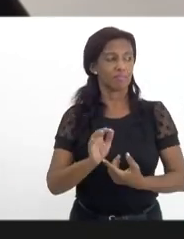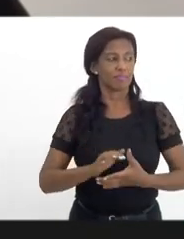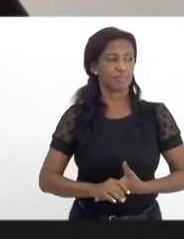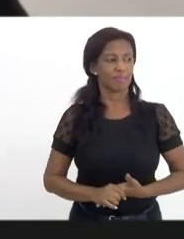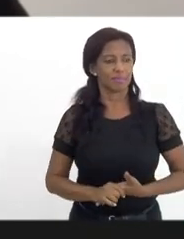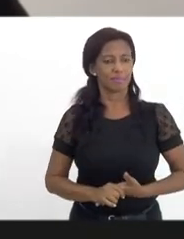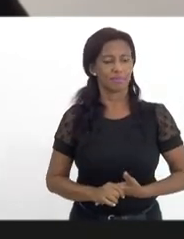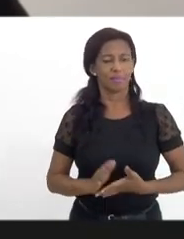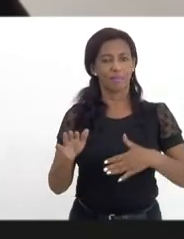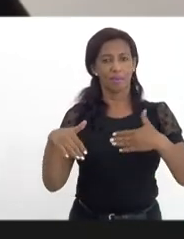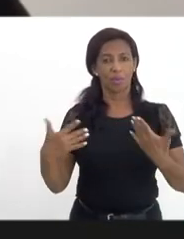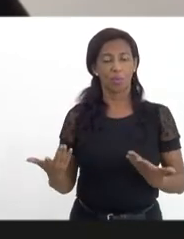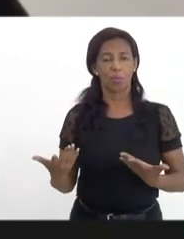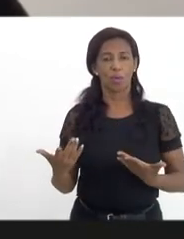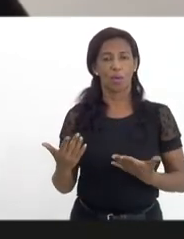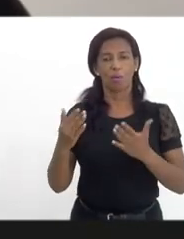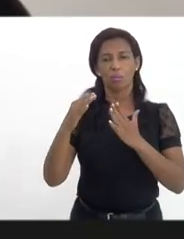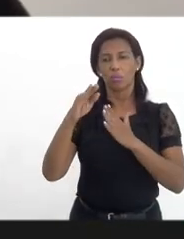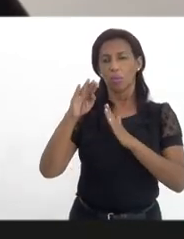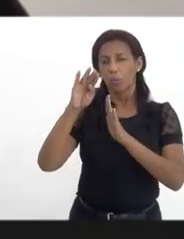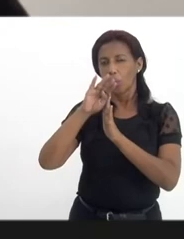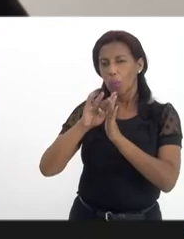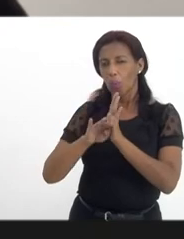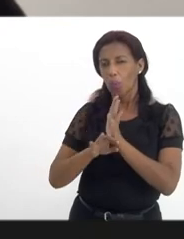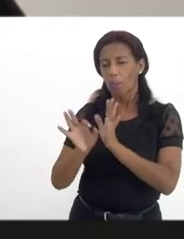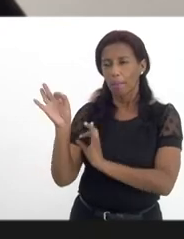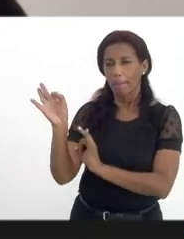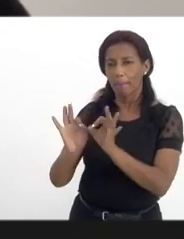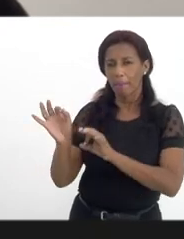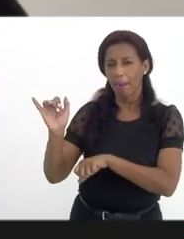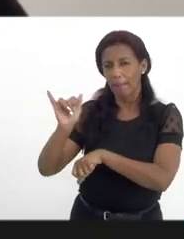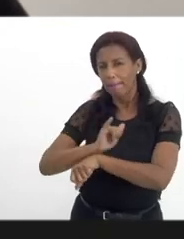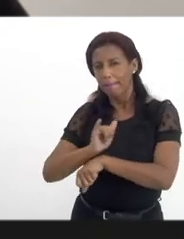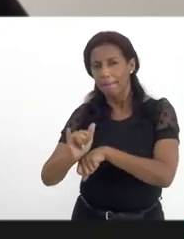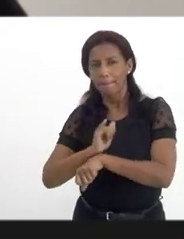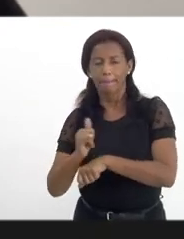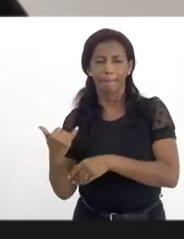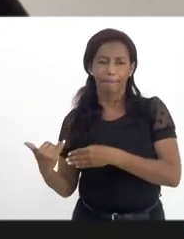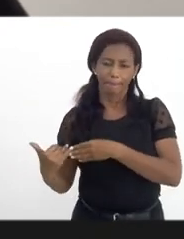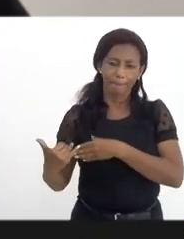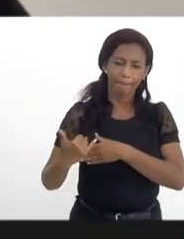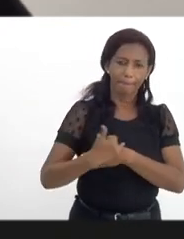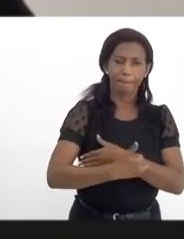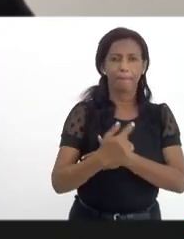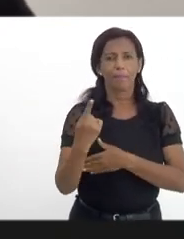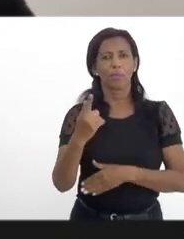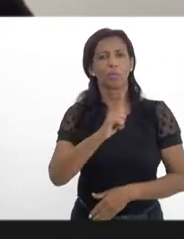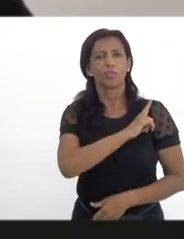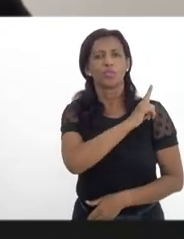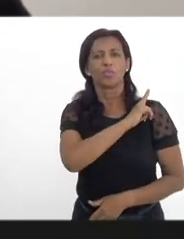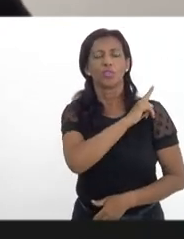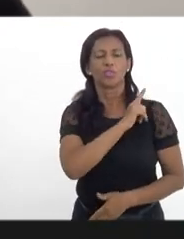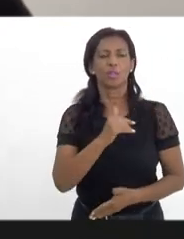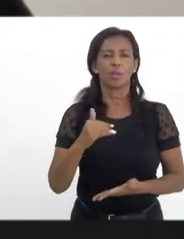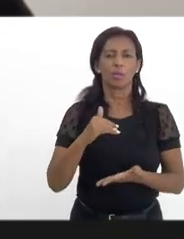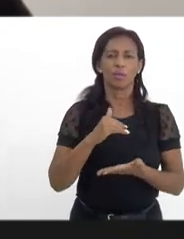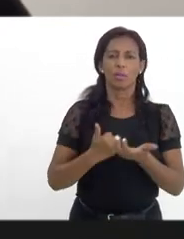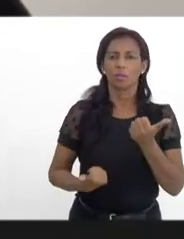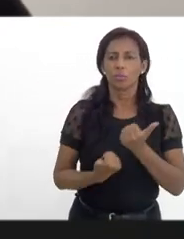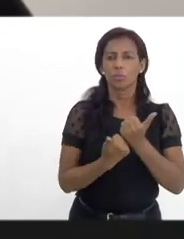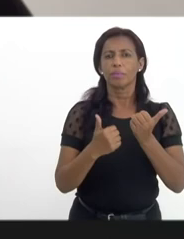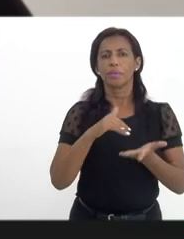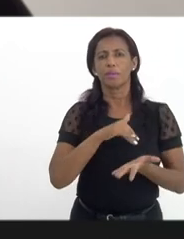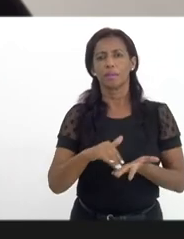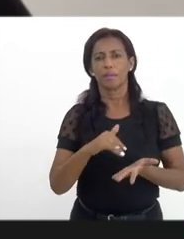qual foi o cronograma traçado nesses primeiros dias da sua gestão à frente da subsecretaria